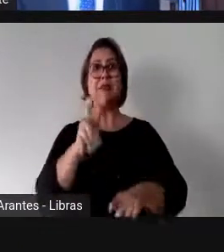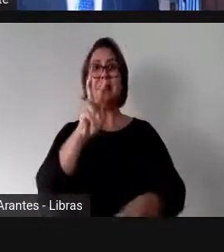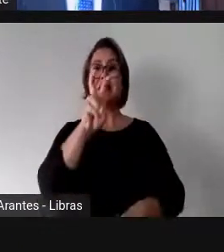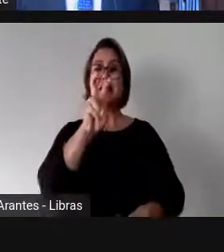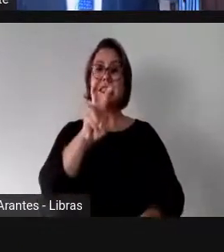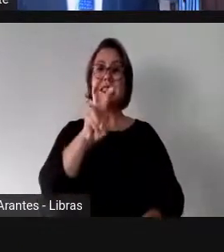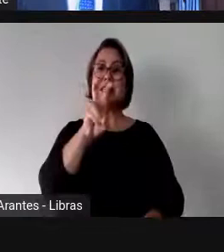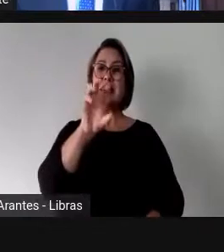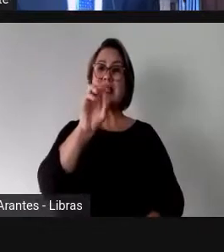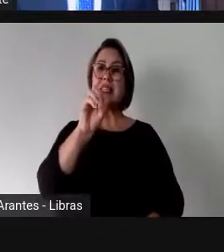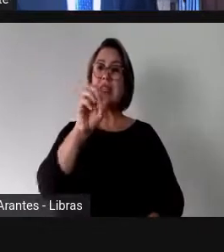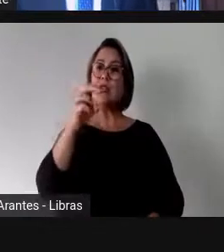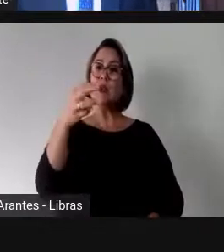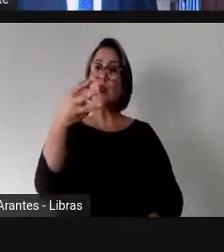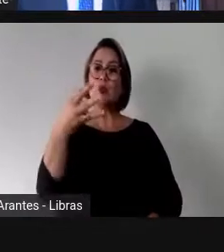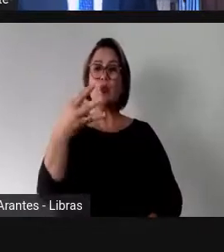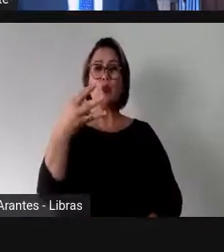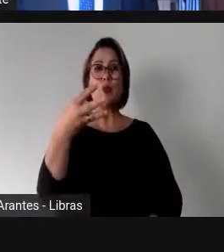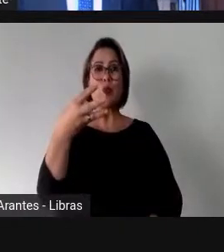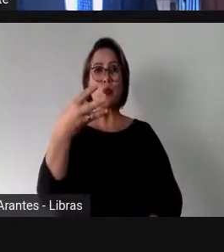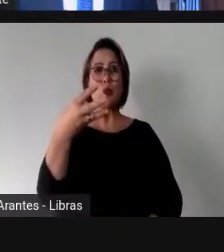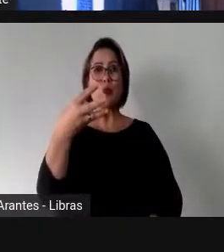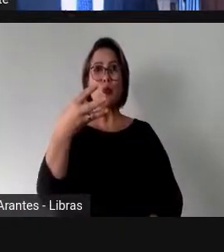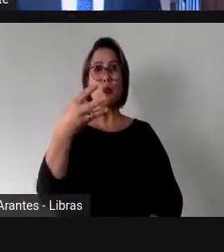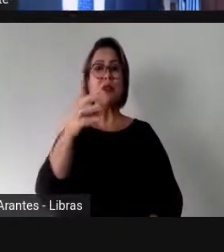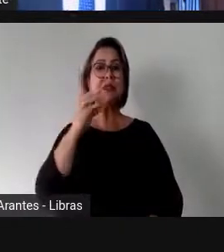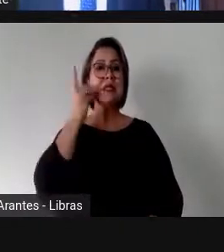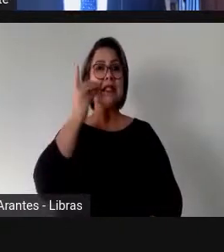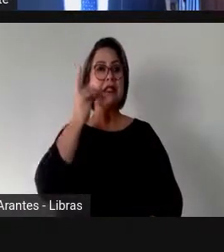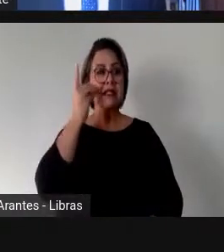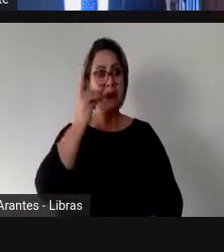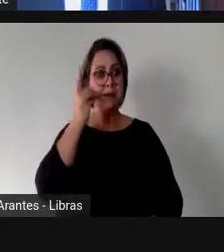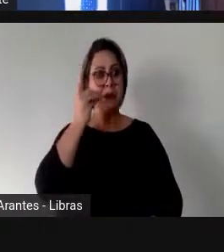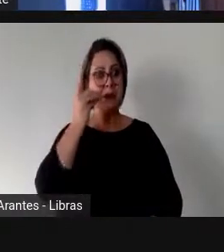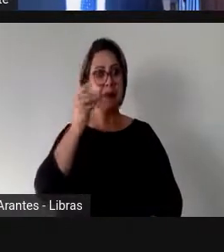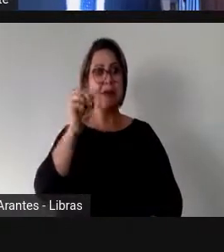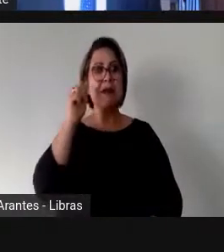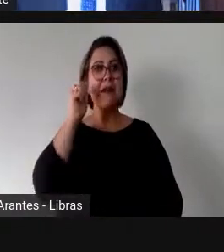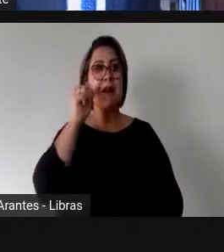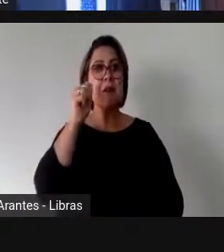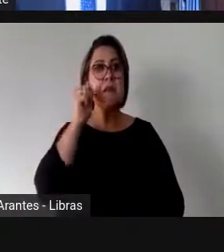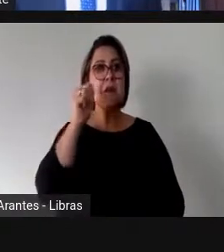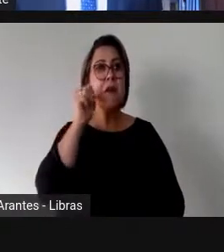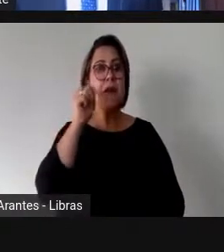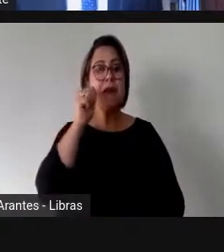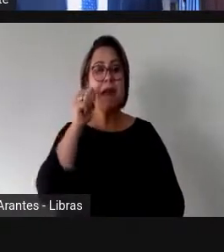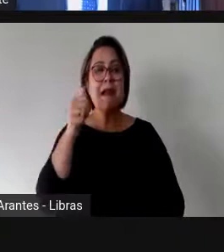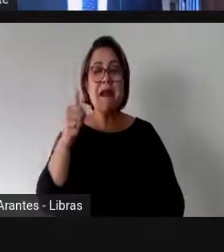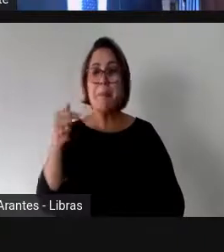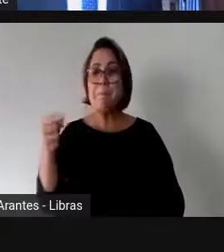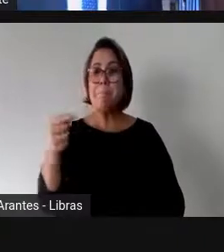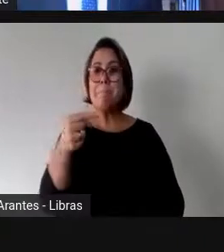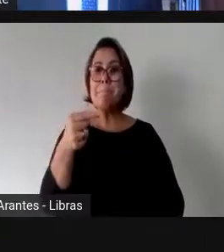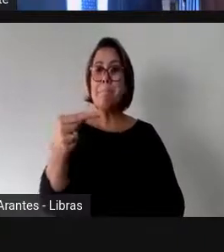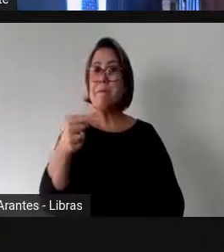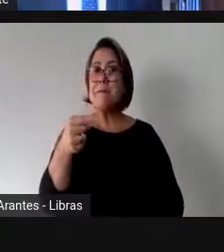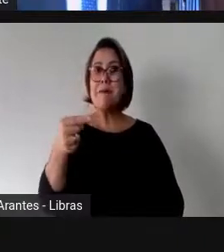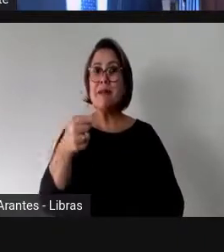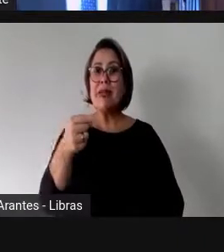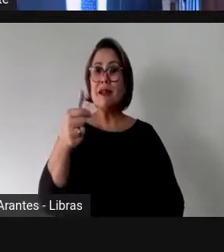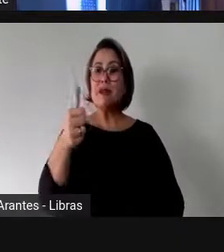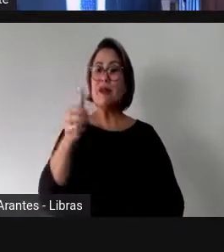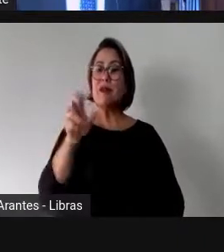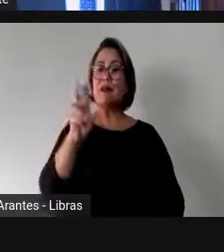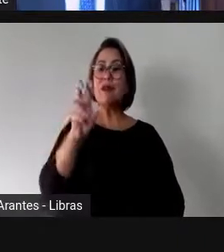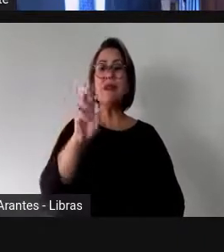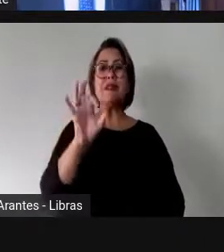deputados e a representação feminina não chega a 15% do total de